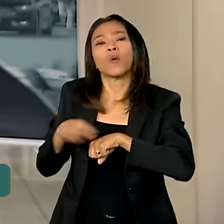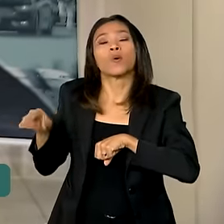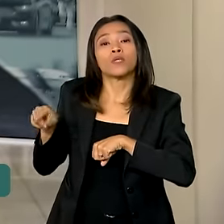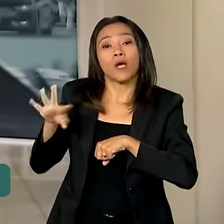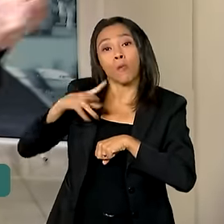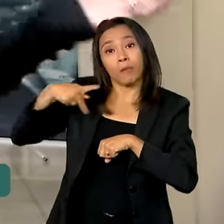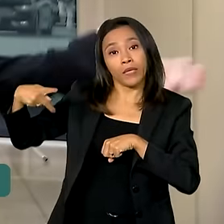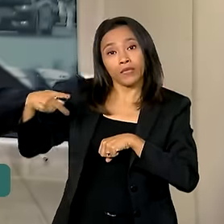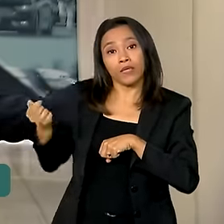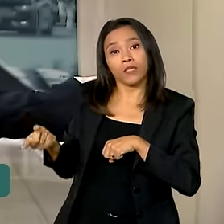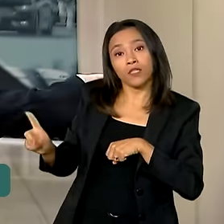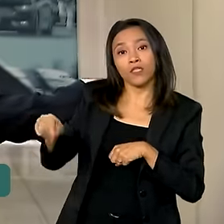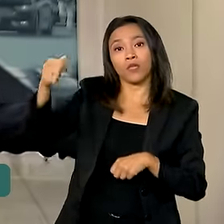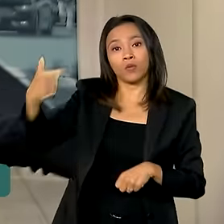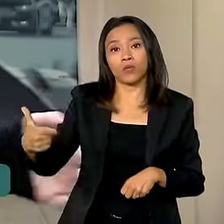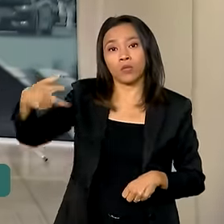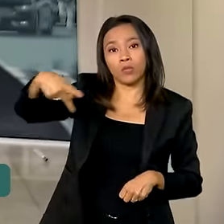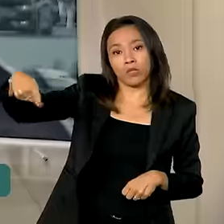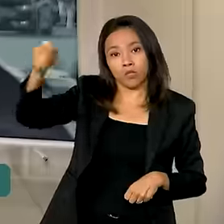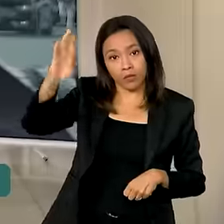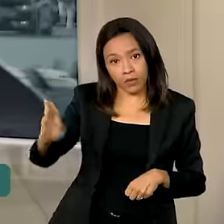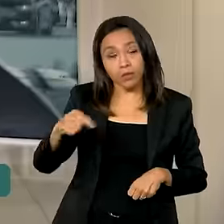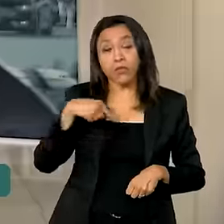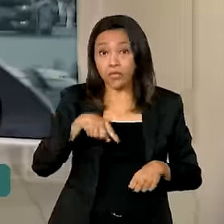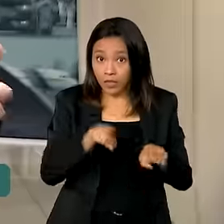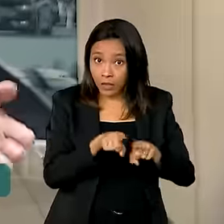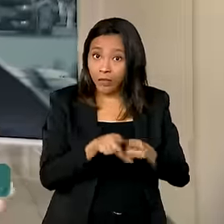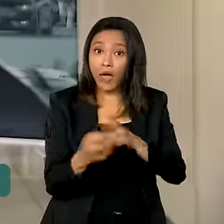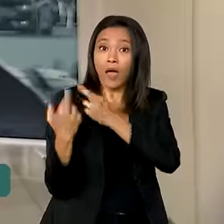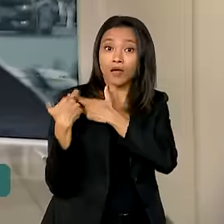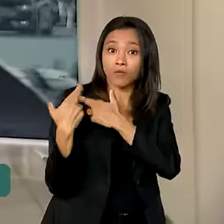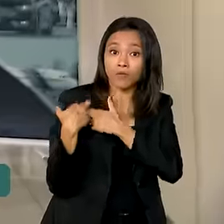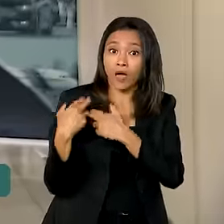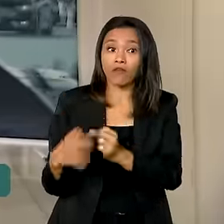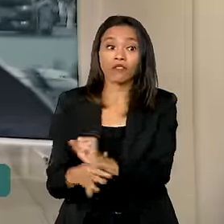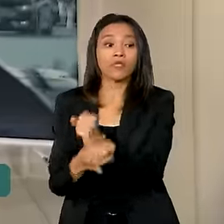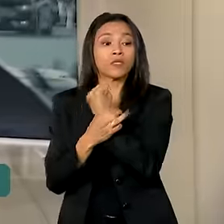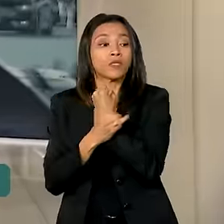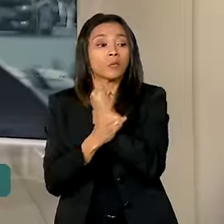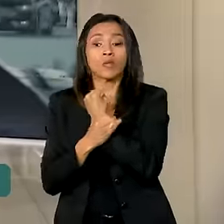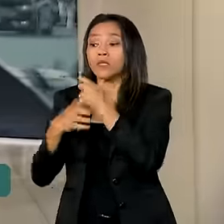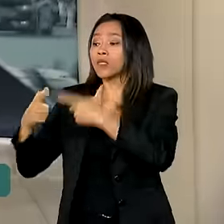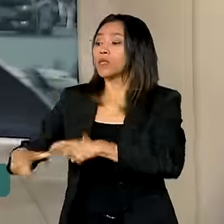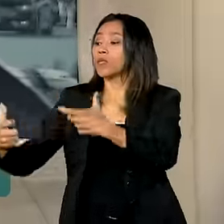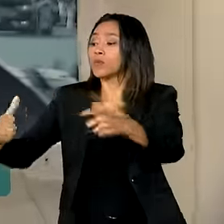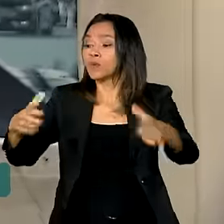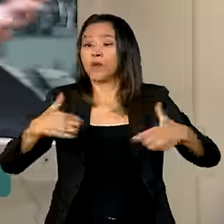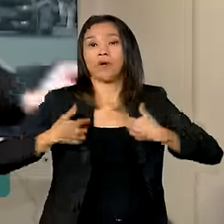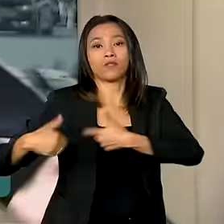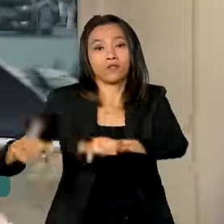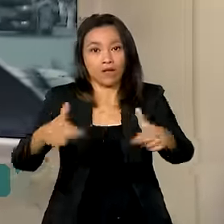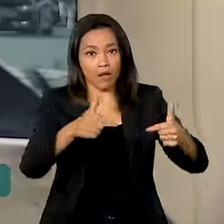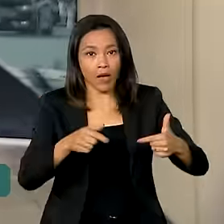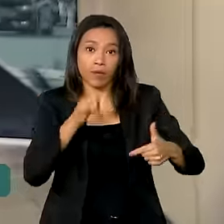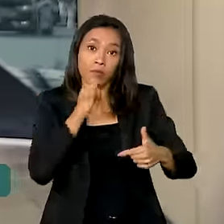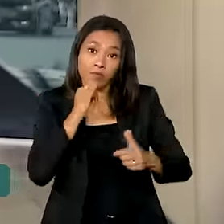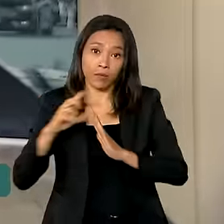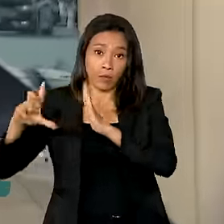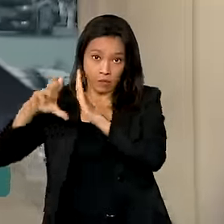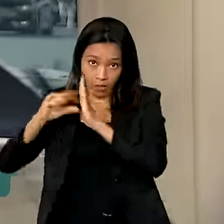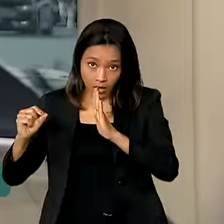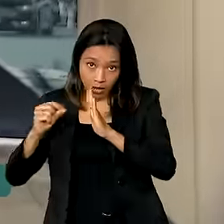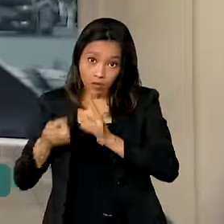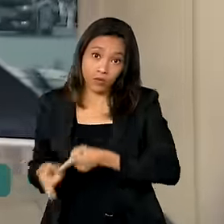-presidente. O GSI também zela pela segurança dos locais de trabalho das autoridades, como o Palácio do